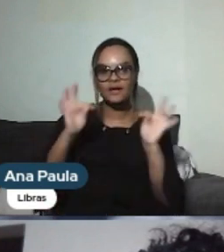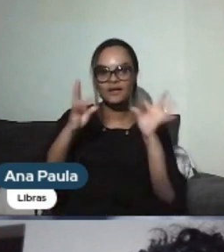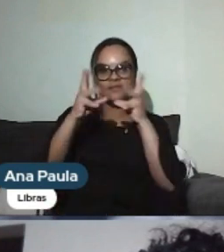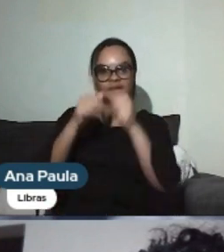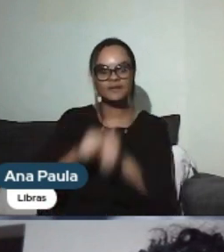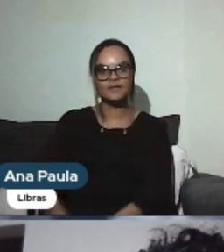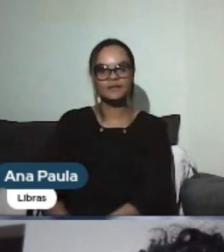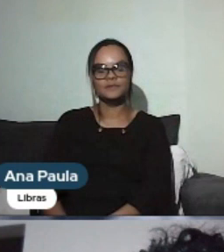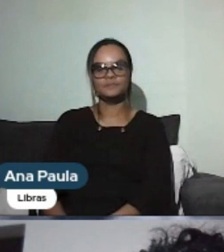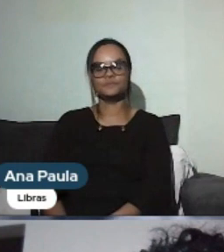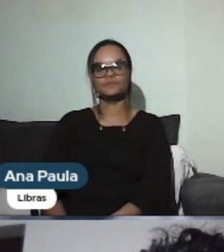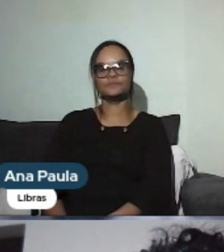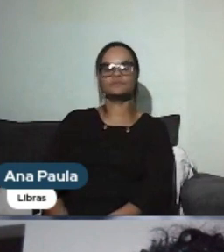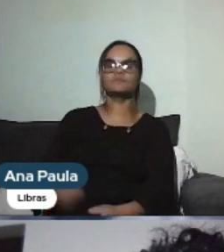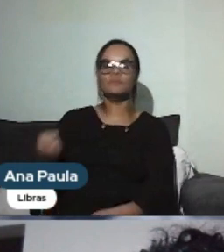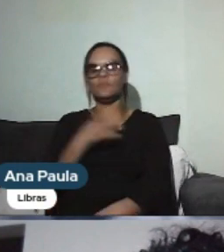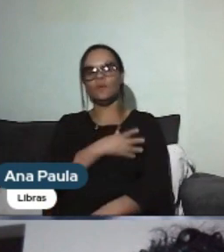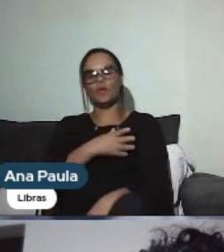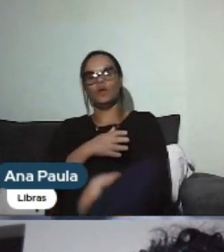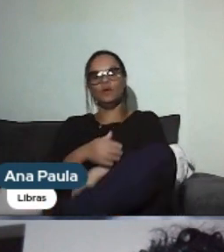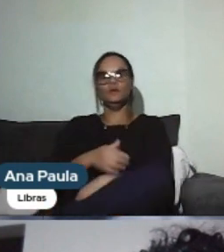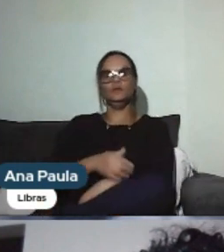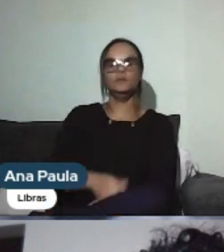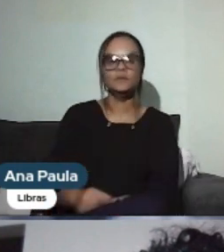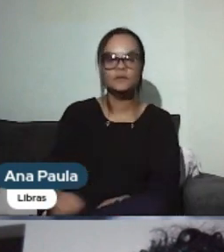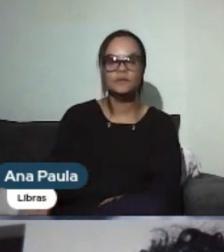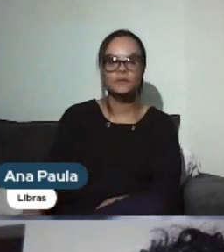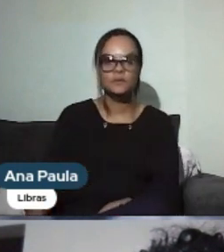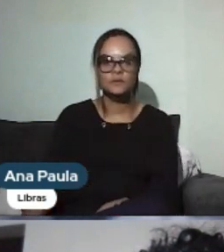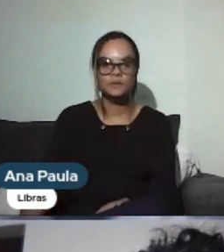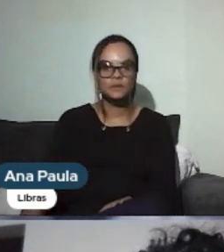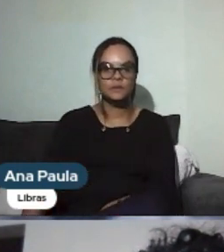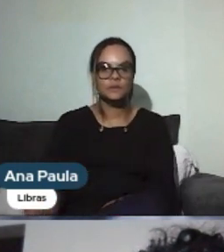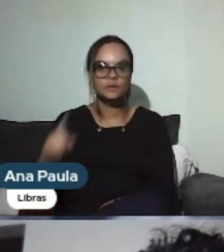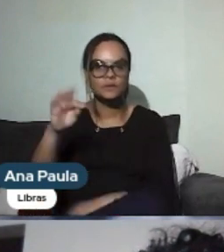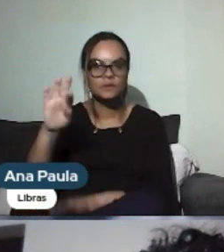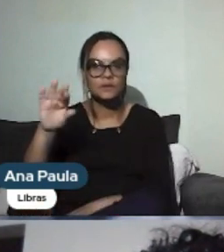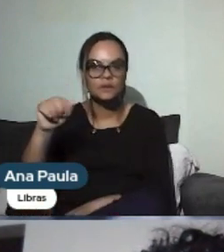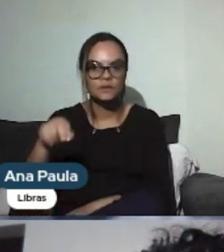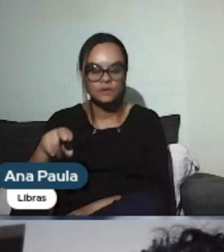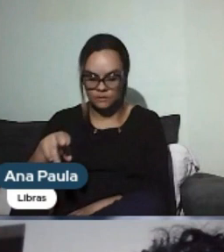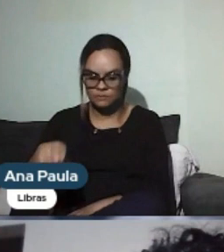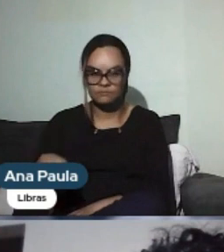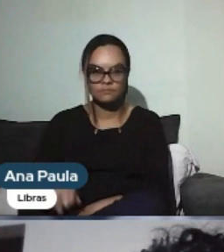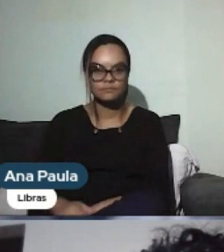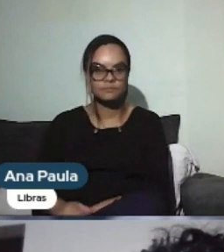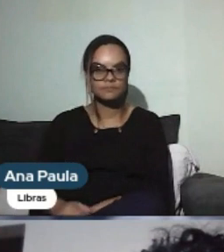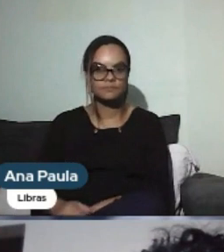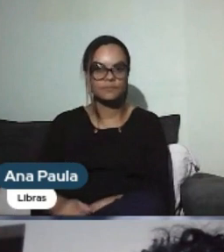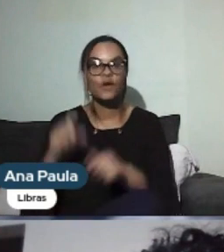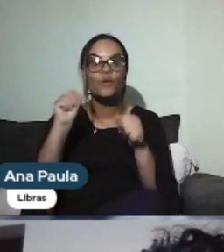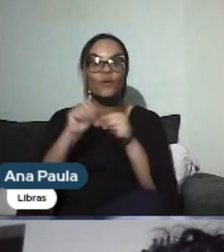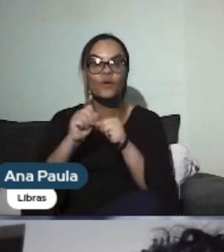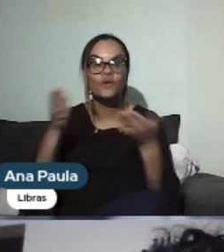Liga, sobre essa nova vida dela, depois de transplantada. E o Fernando hoje me confidenciou. O é que você fez hoje,